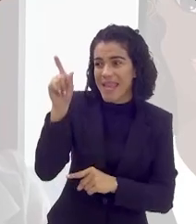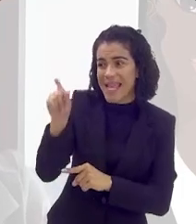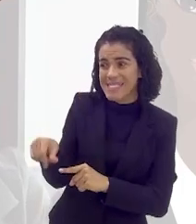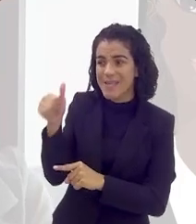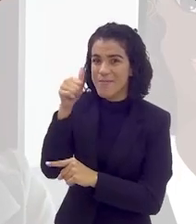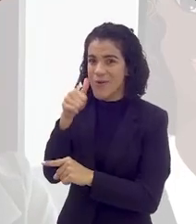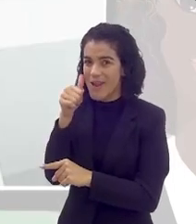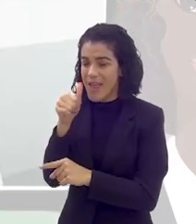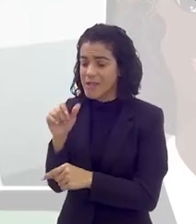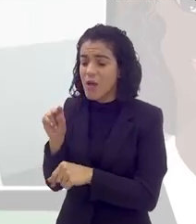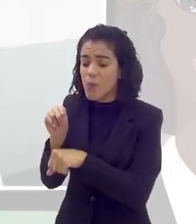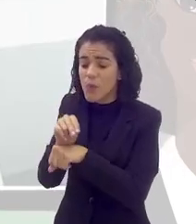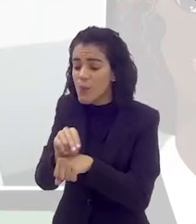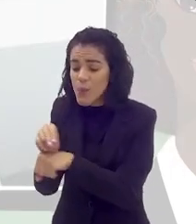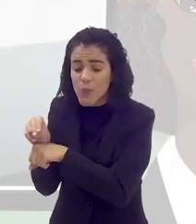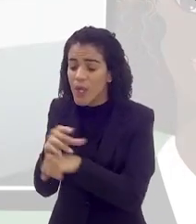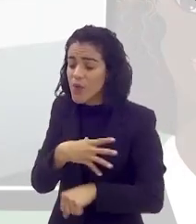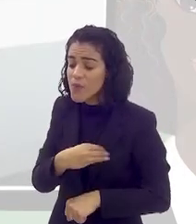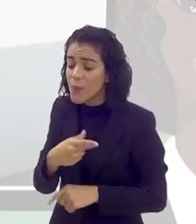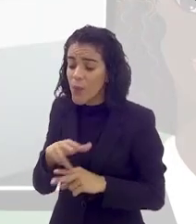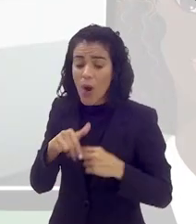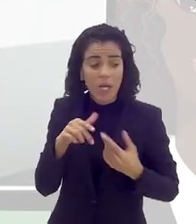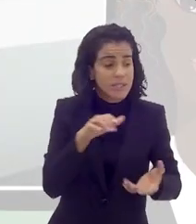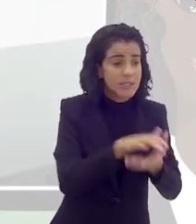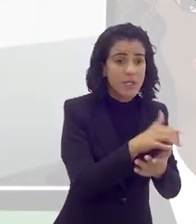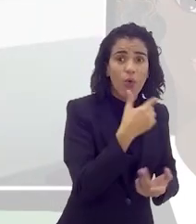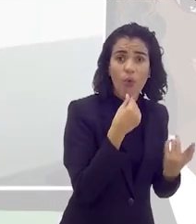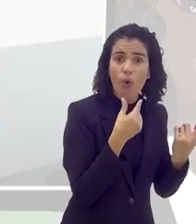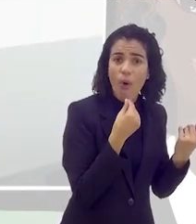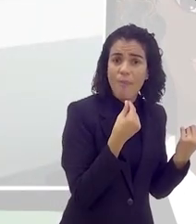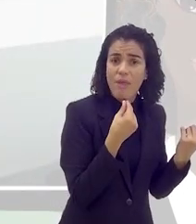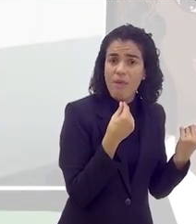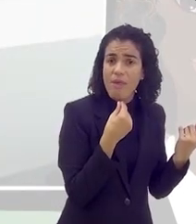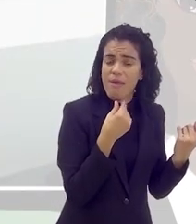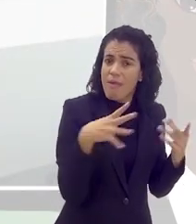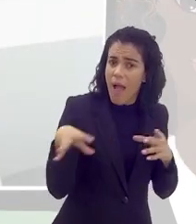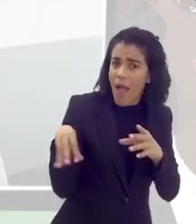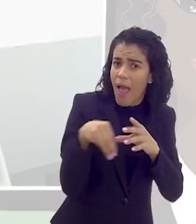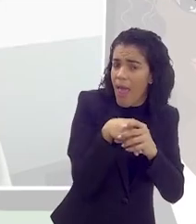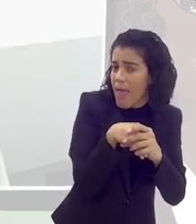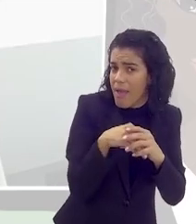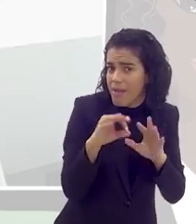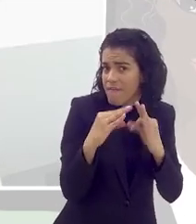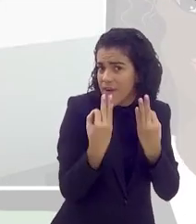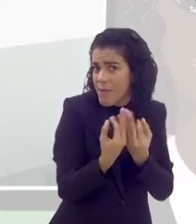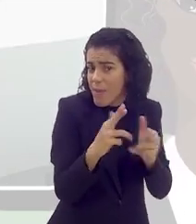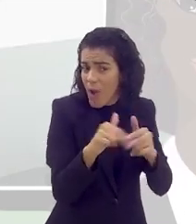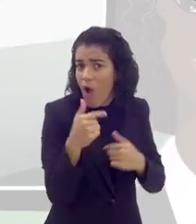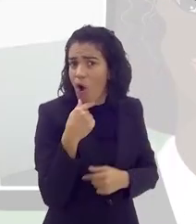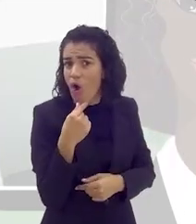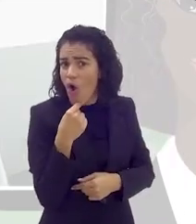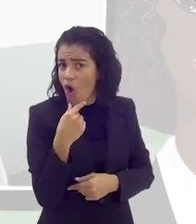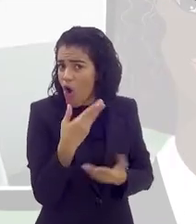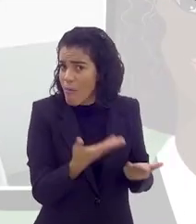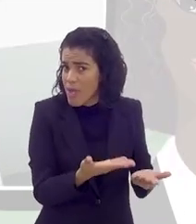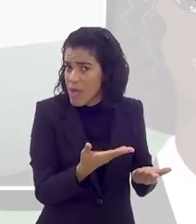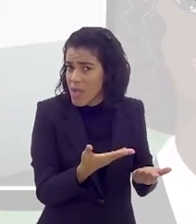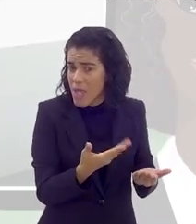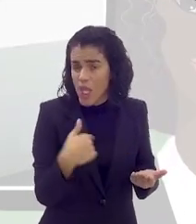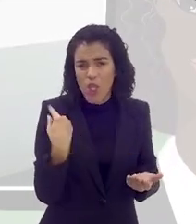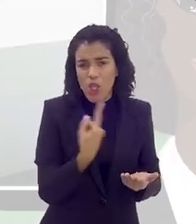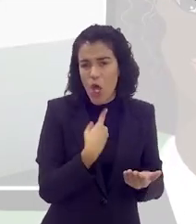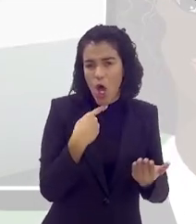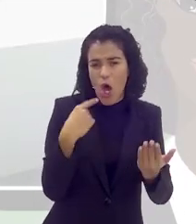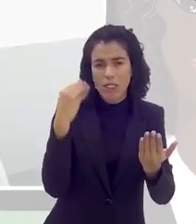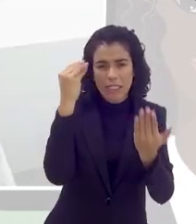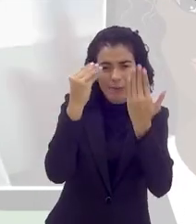Porque essa mulher está junto a essas crianças porque ela está ligada a esse homem. Então ela entra nessa família por causa desse homem. E a